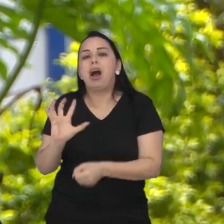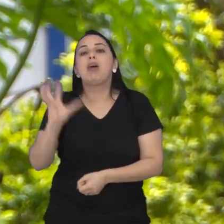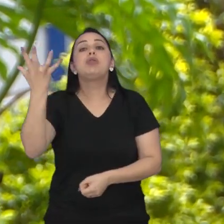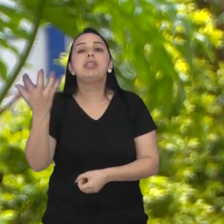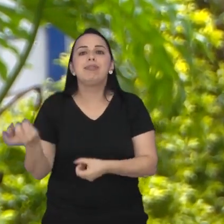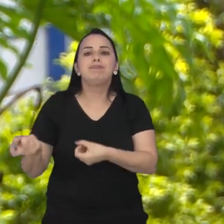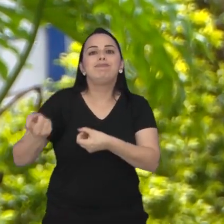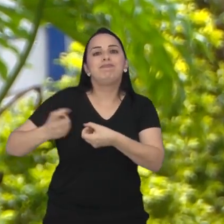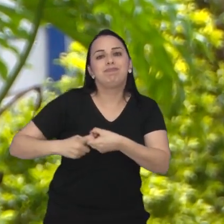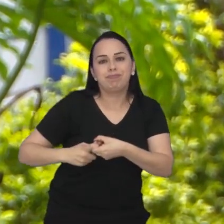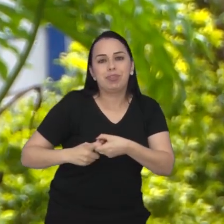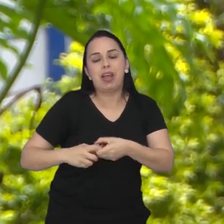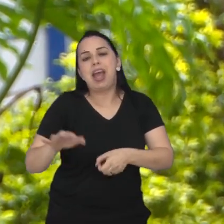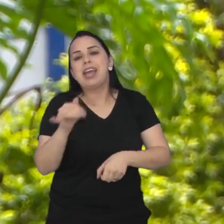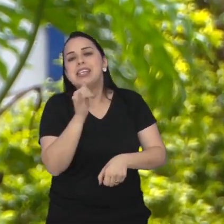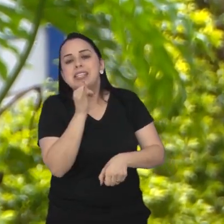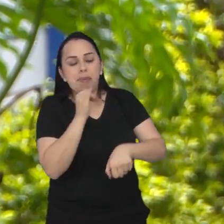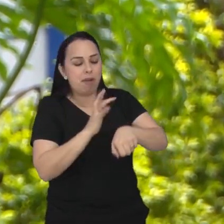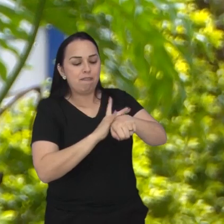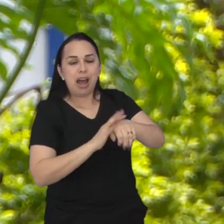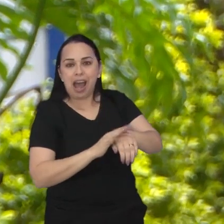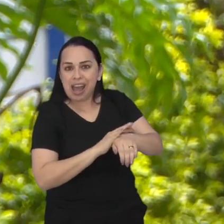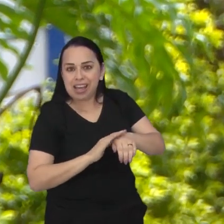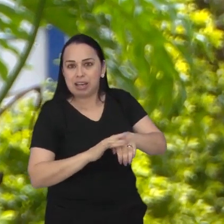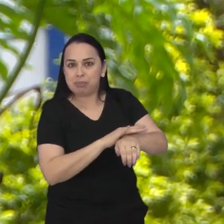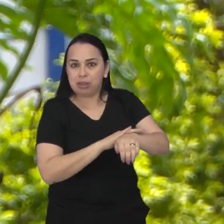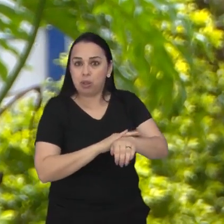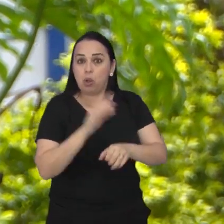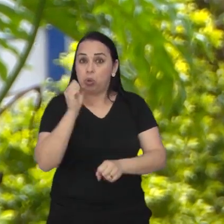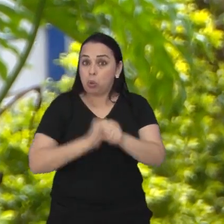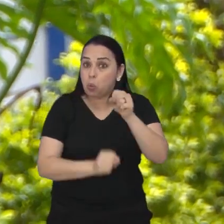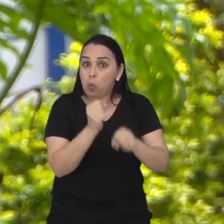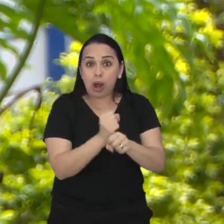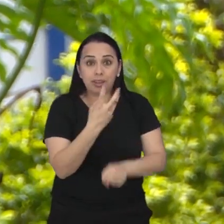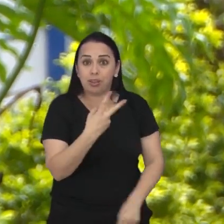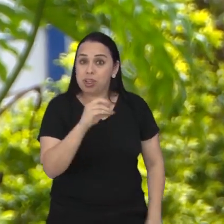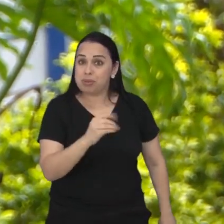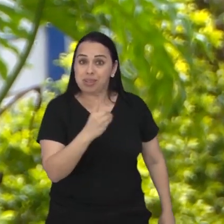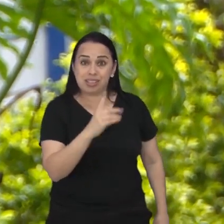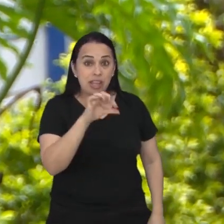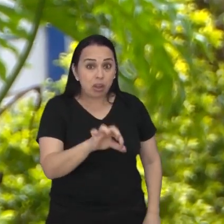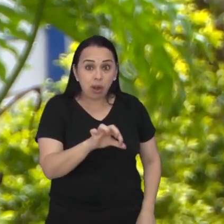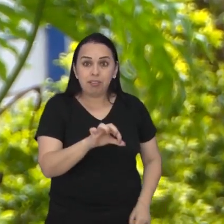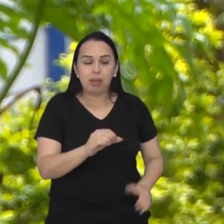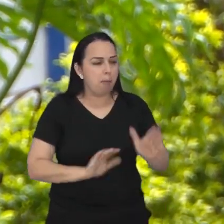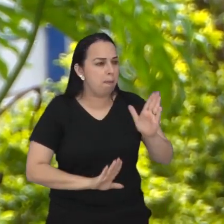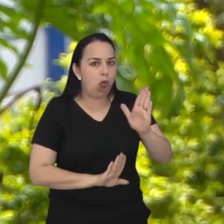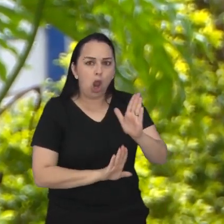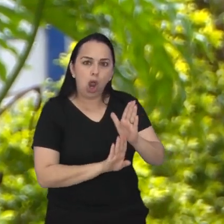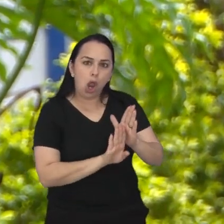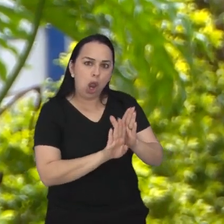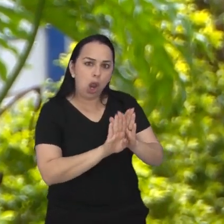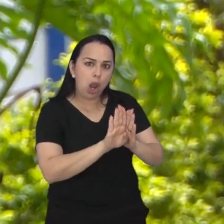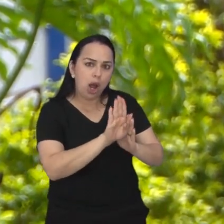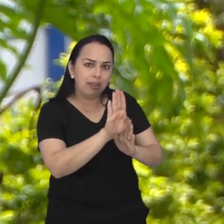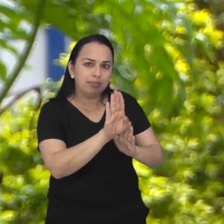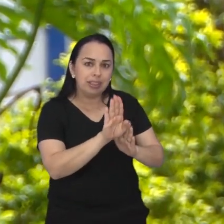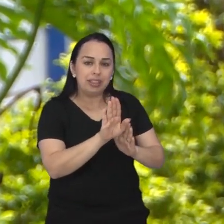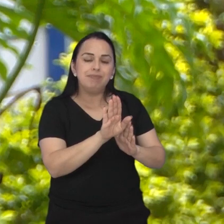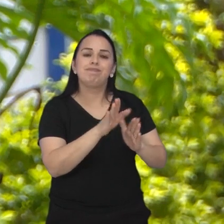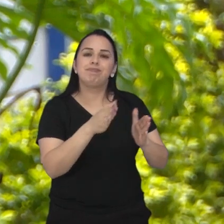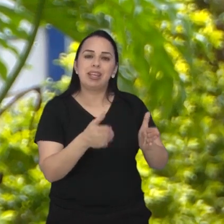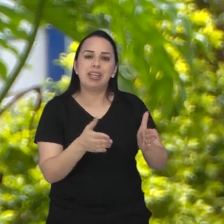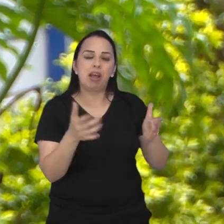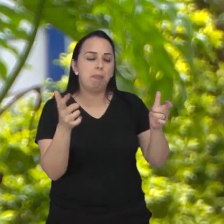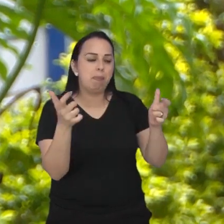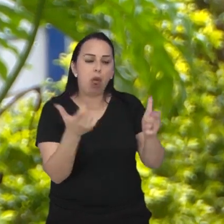voltarem como é o caso do sarampo em 2019 tivemos um surto da doença e perdemos